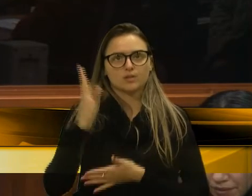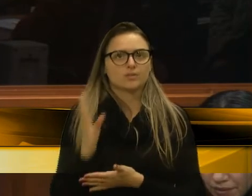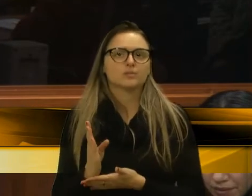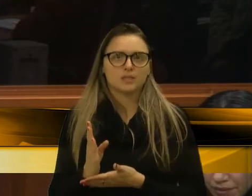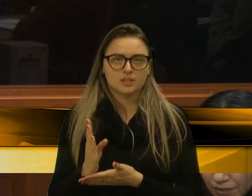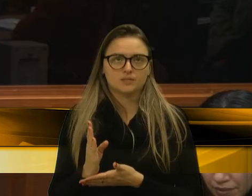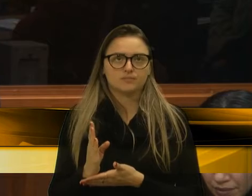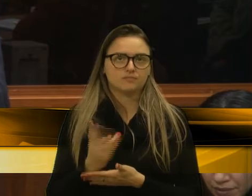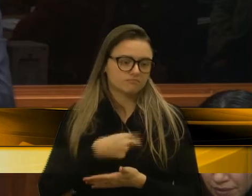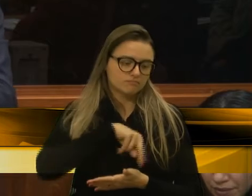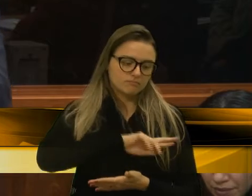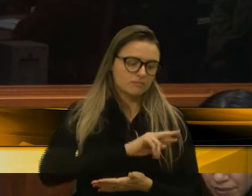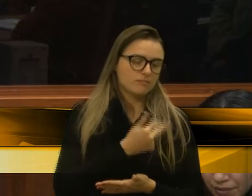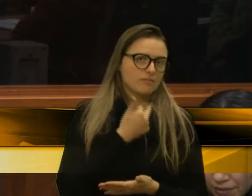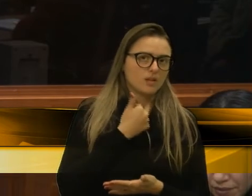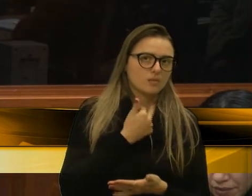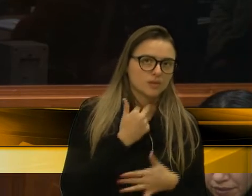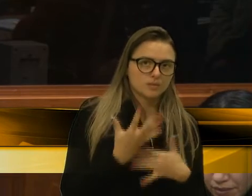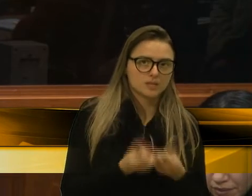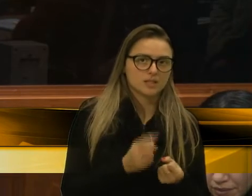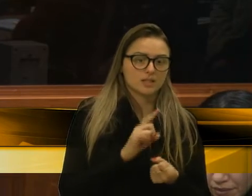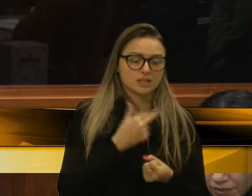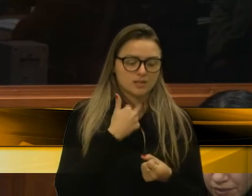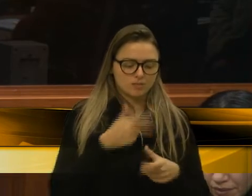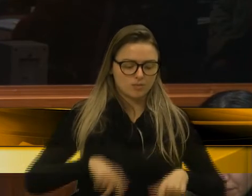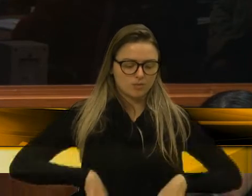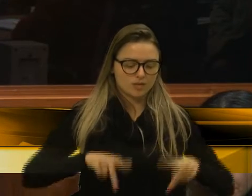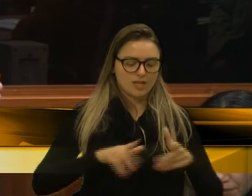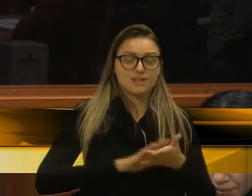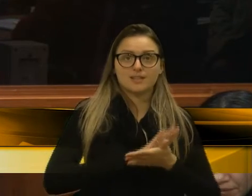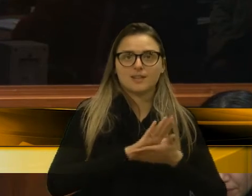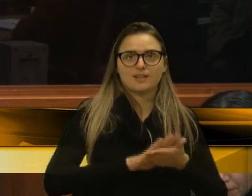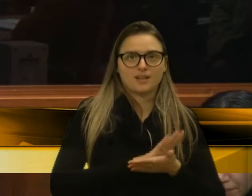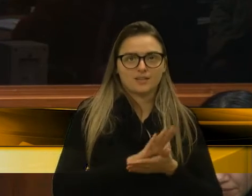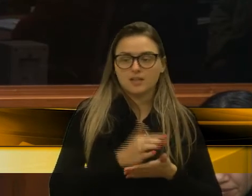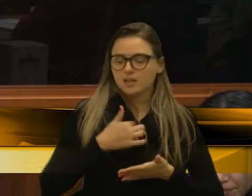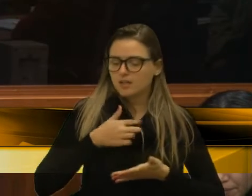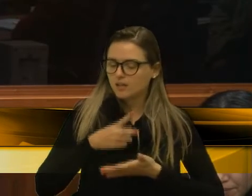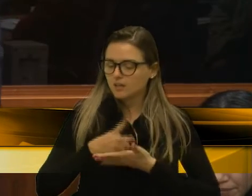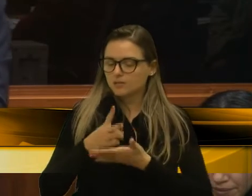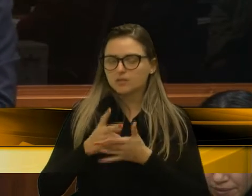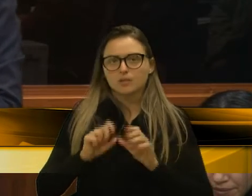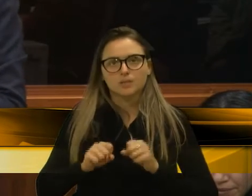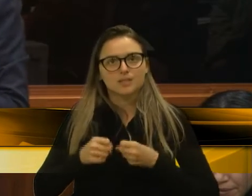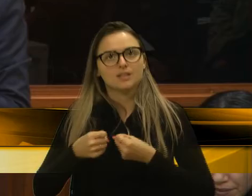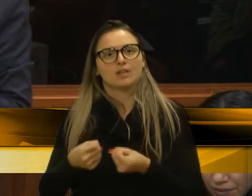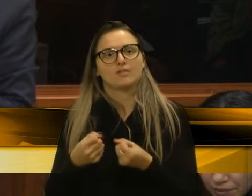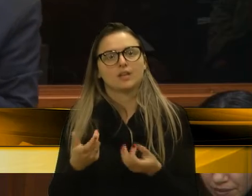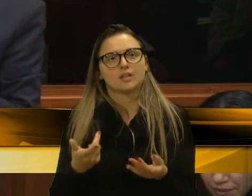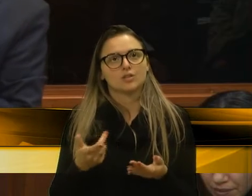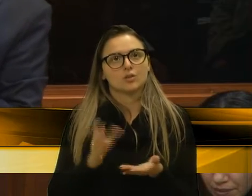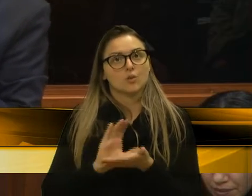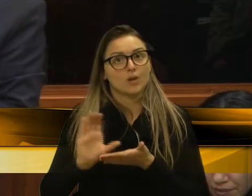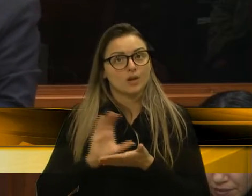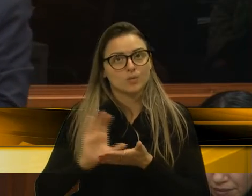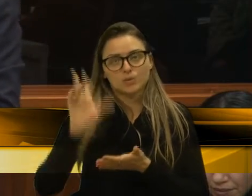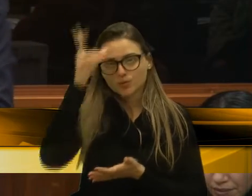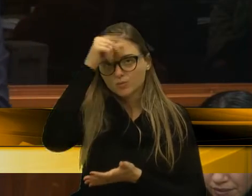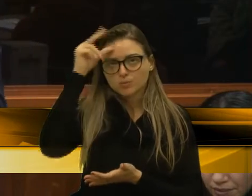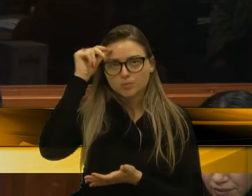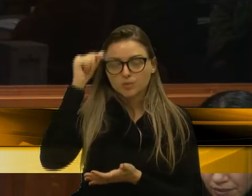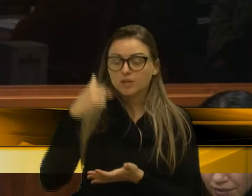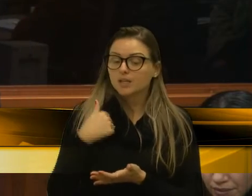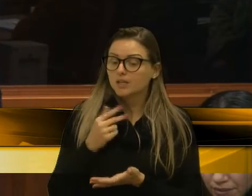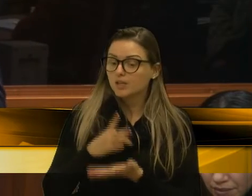uma ideia de que não pode gastar nada. Então eu sempre fui defensor do financiamento público das campanhas e continuarei